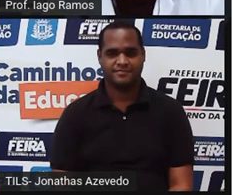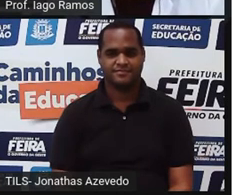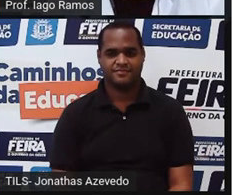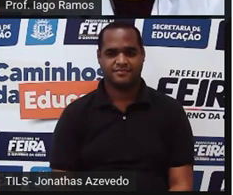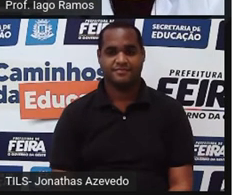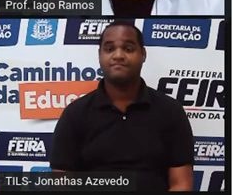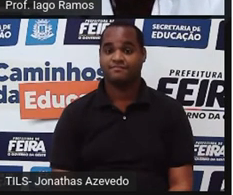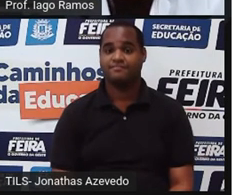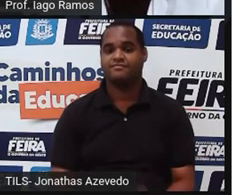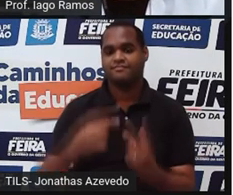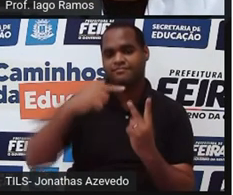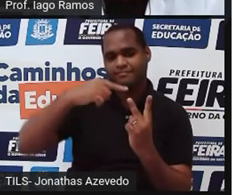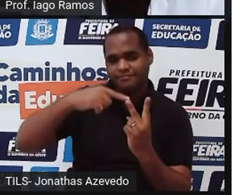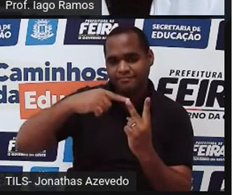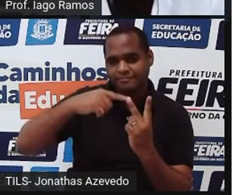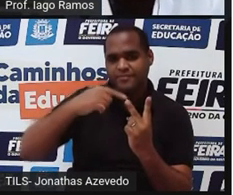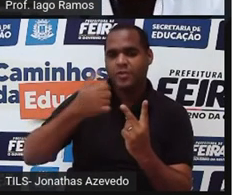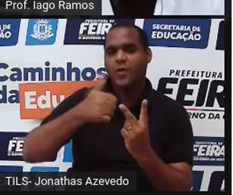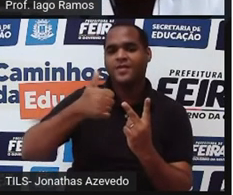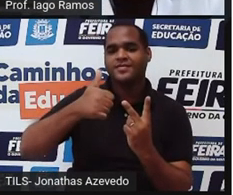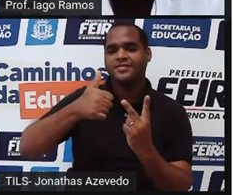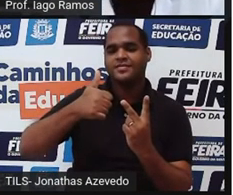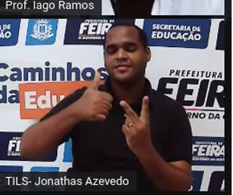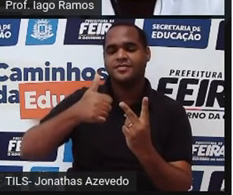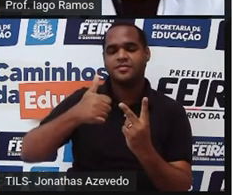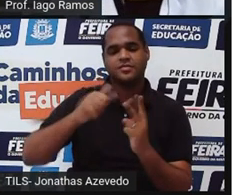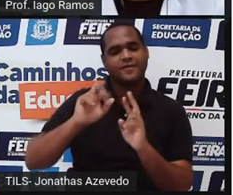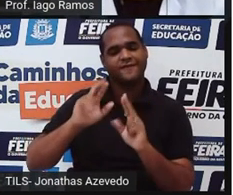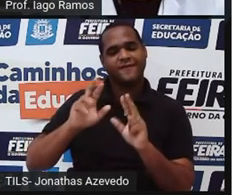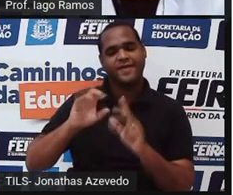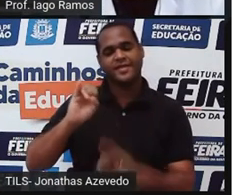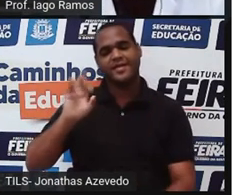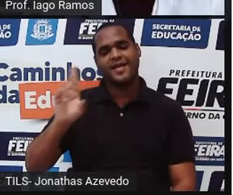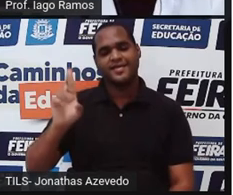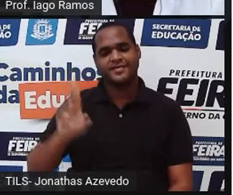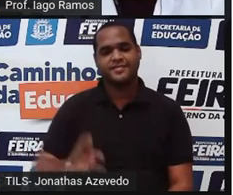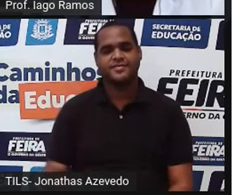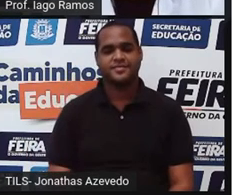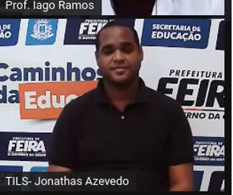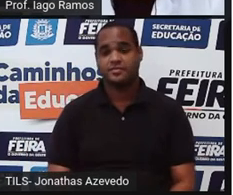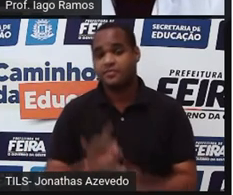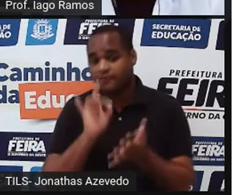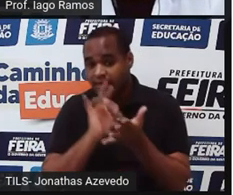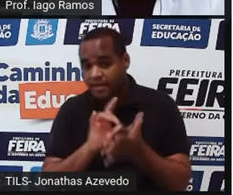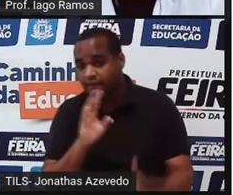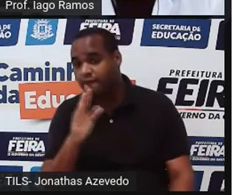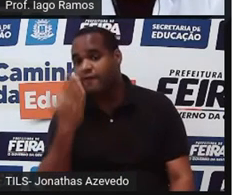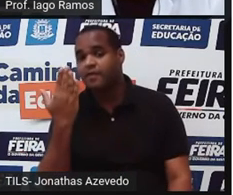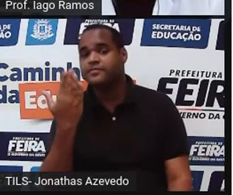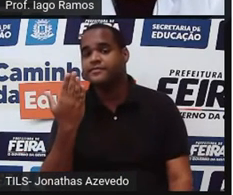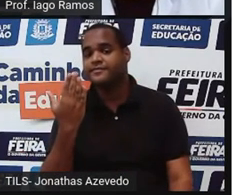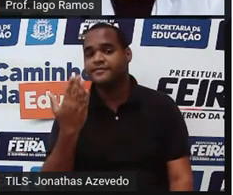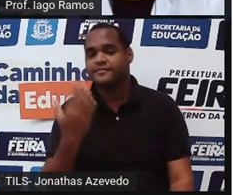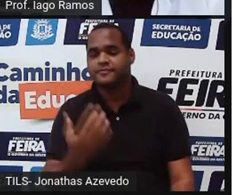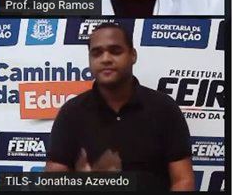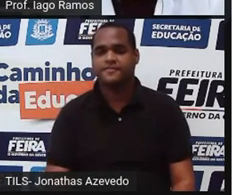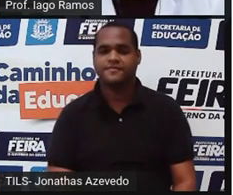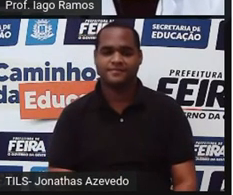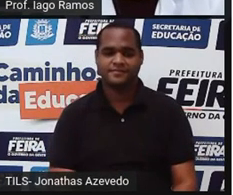A raiz quadrada do número 11 é irracional. Verdadeiro ou falso?